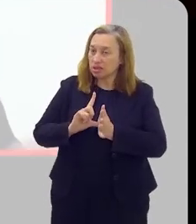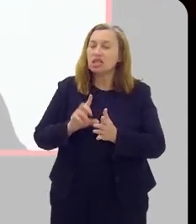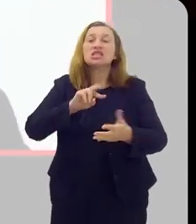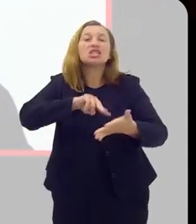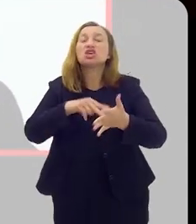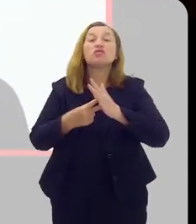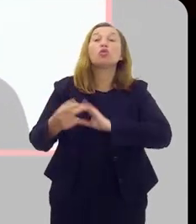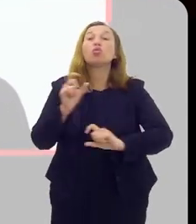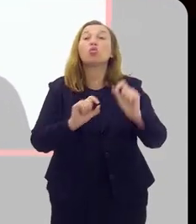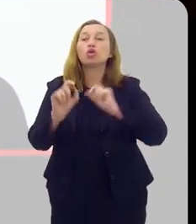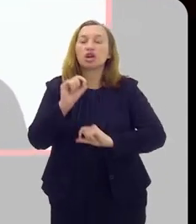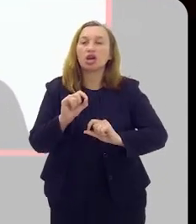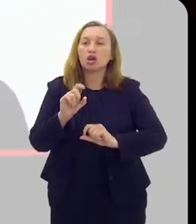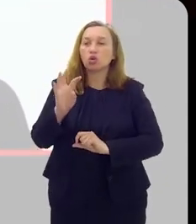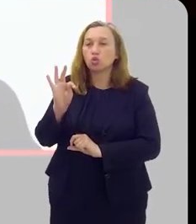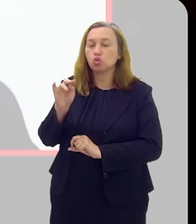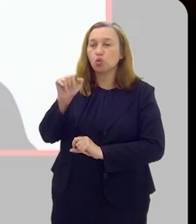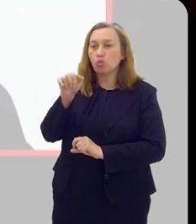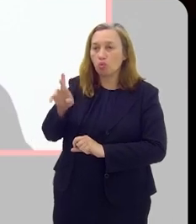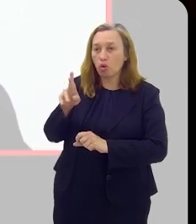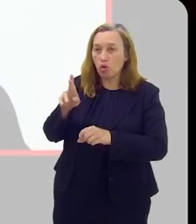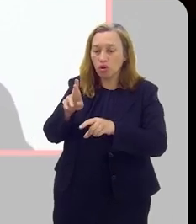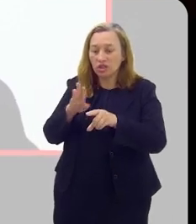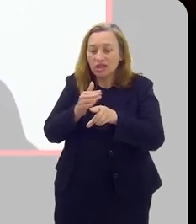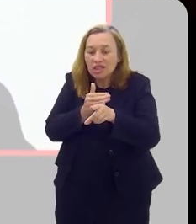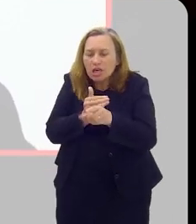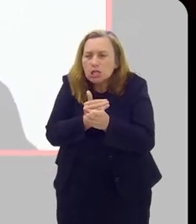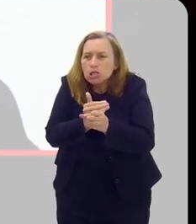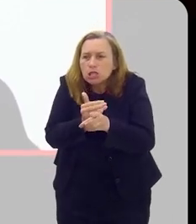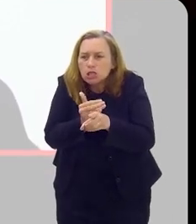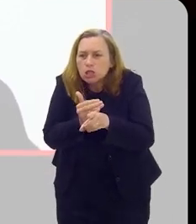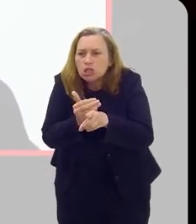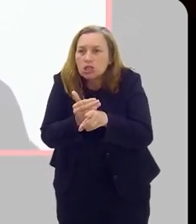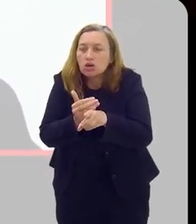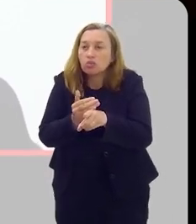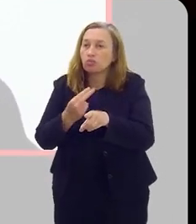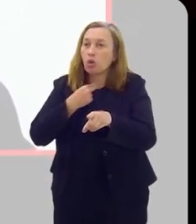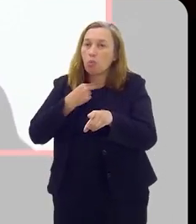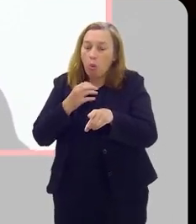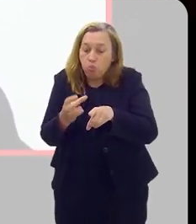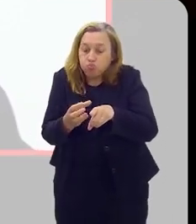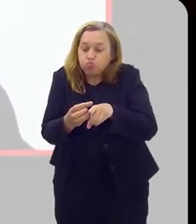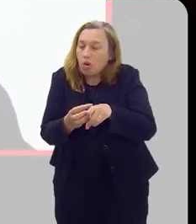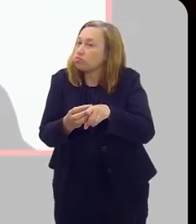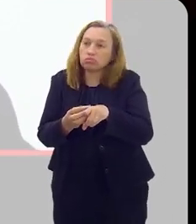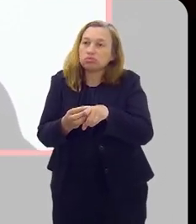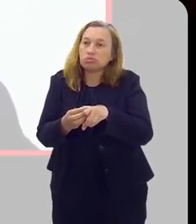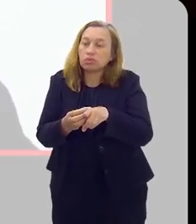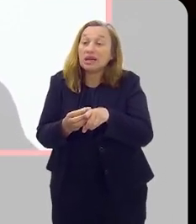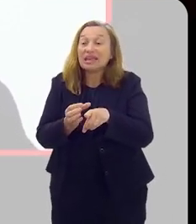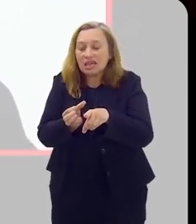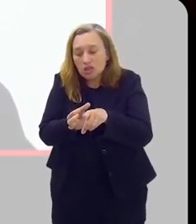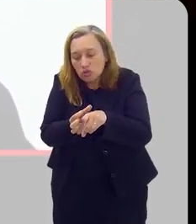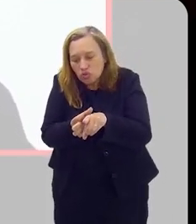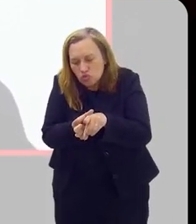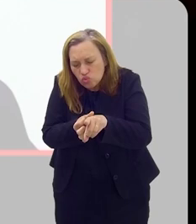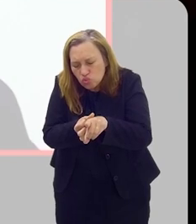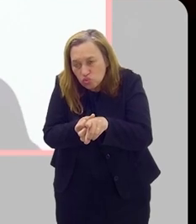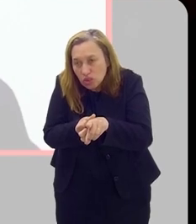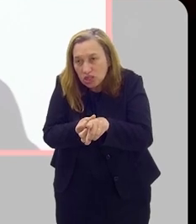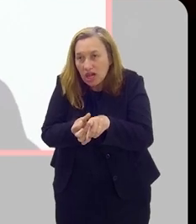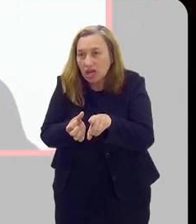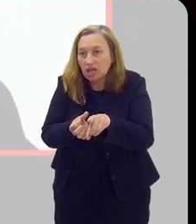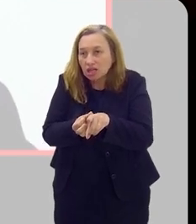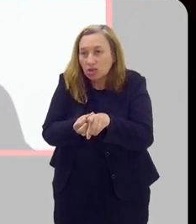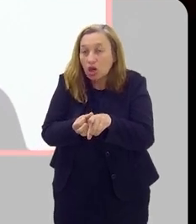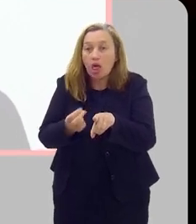Isso significa que o tumor tem que estar inicial ainda, ele não pode estar crescendo há muito tempo. Esse tumor tem que estar